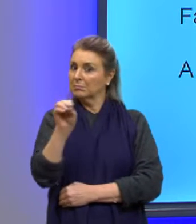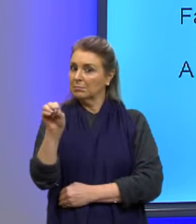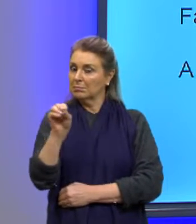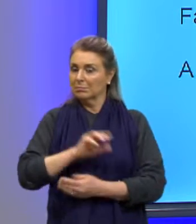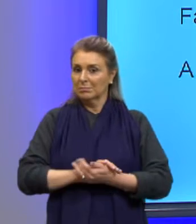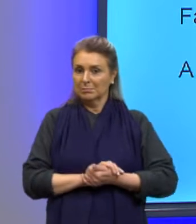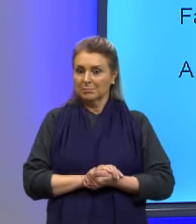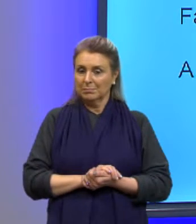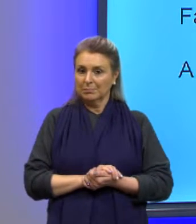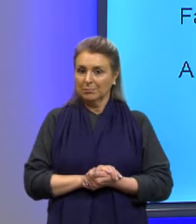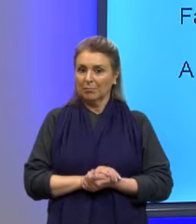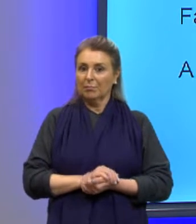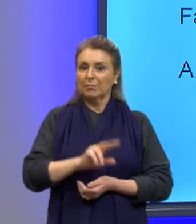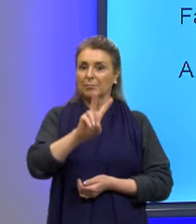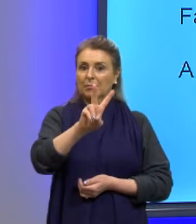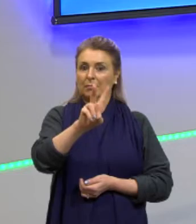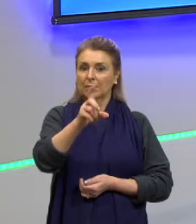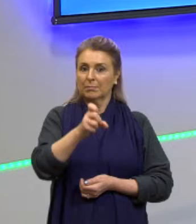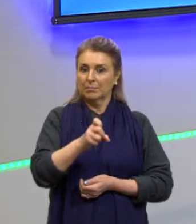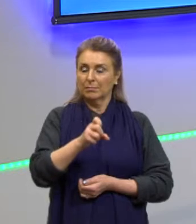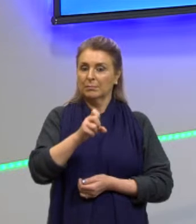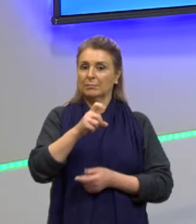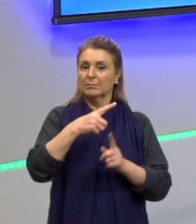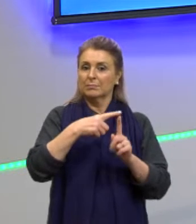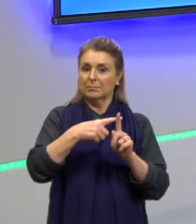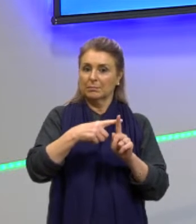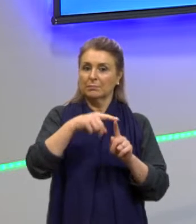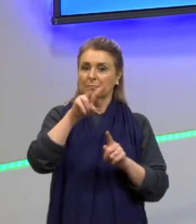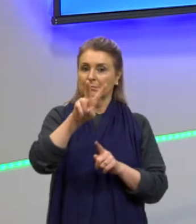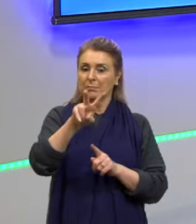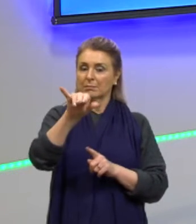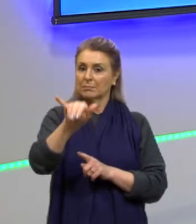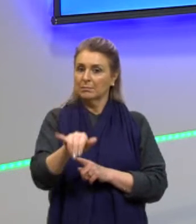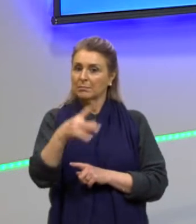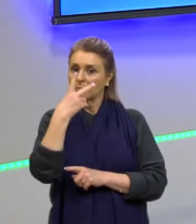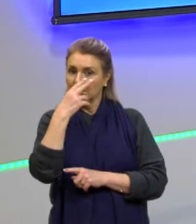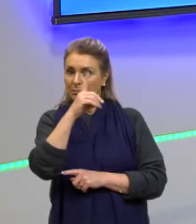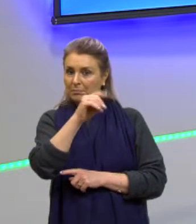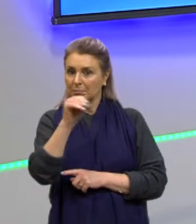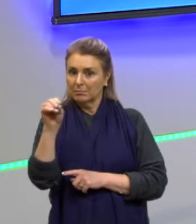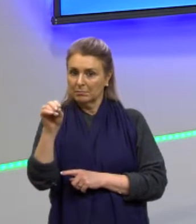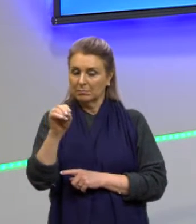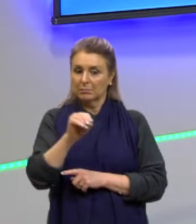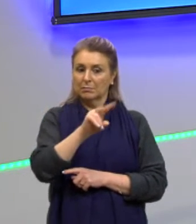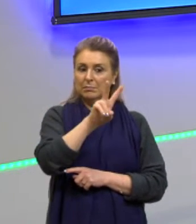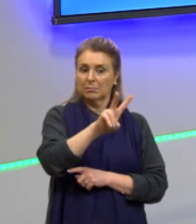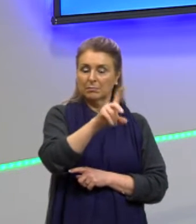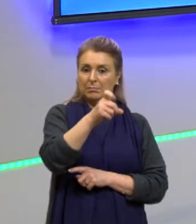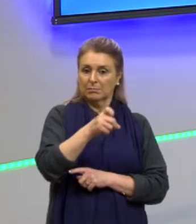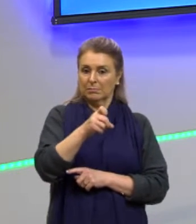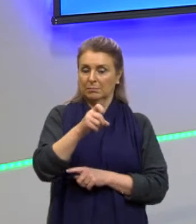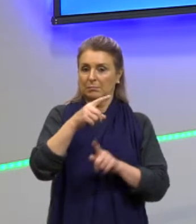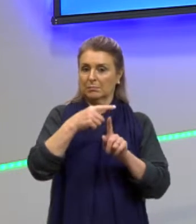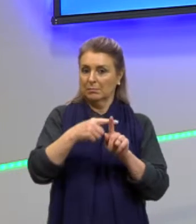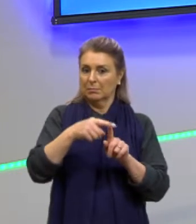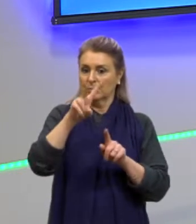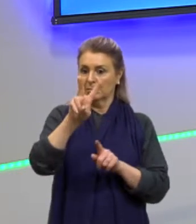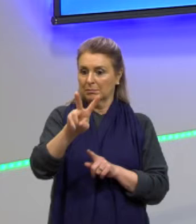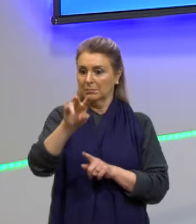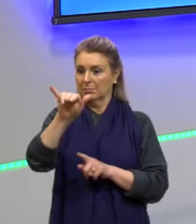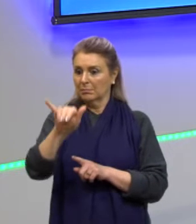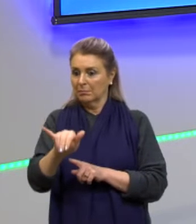Ou seja, 2X mais 2Y igual a 100. Se 2X mais 2Y é 100,